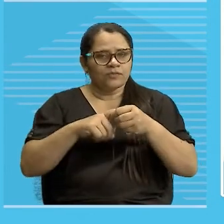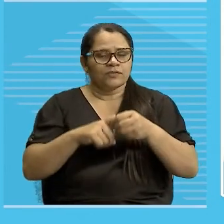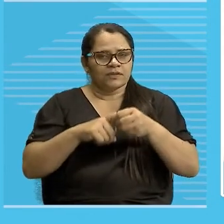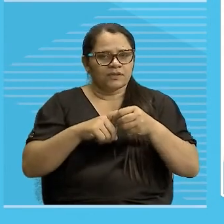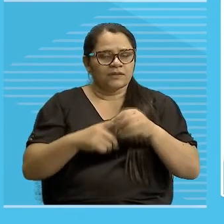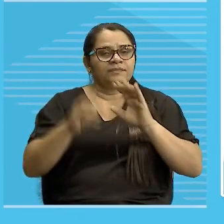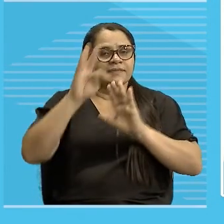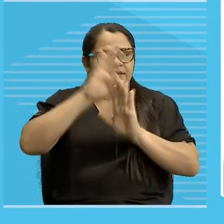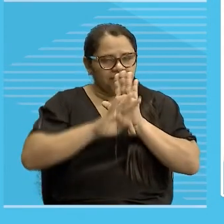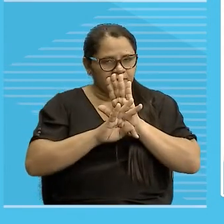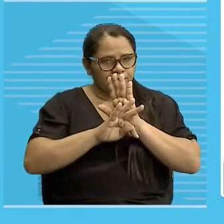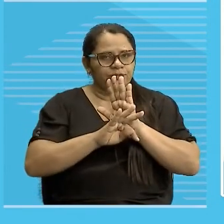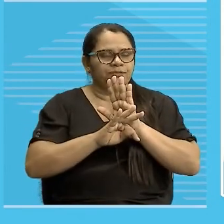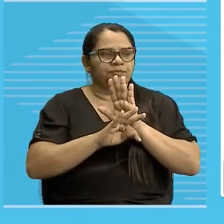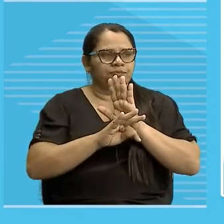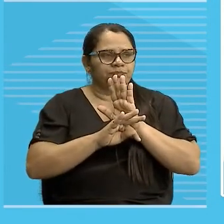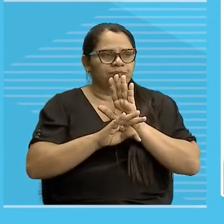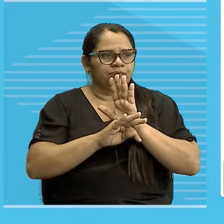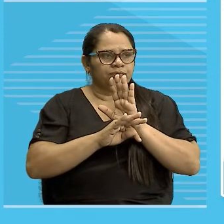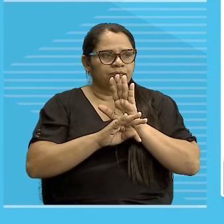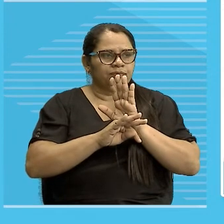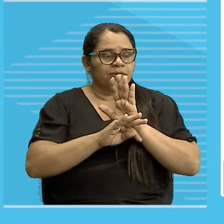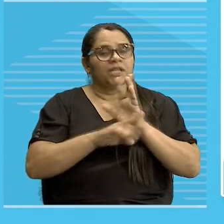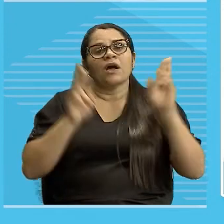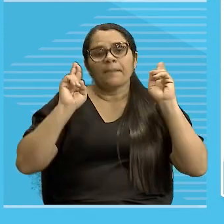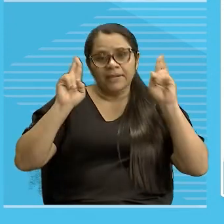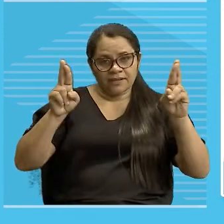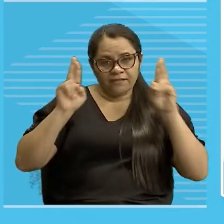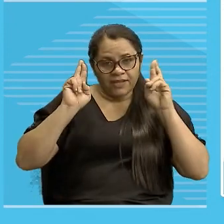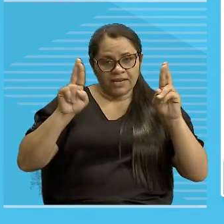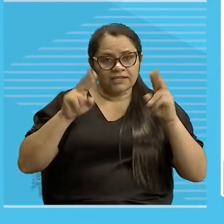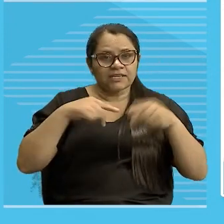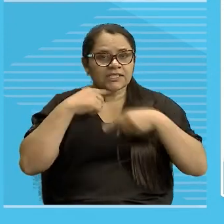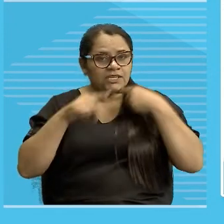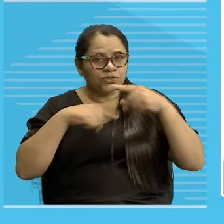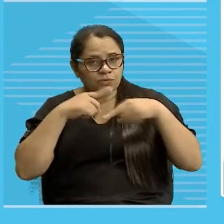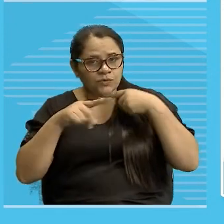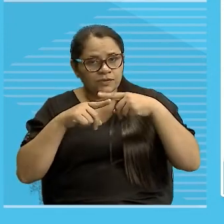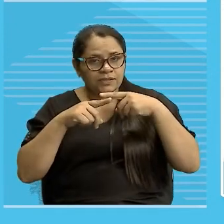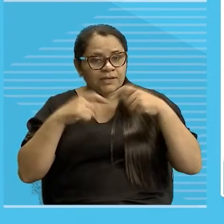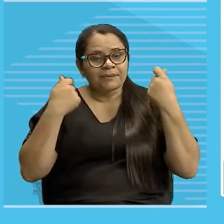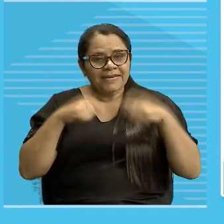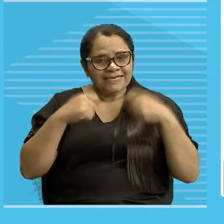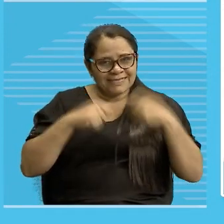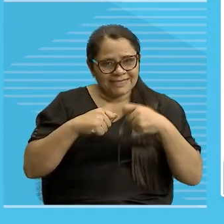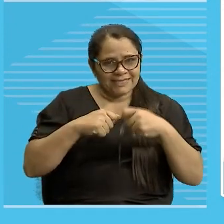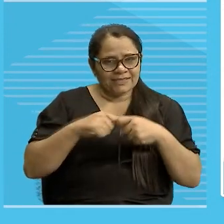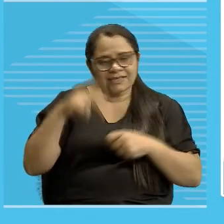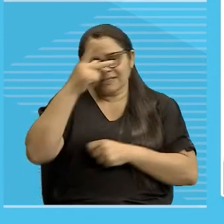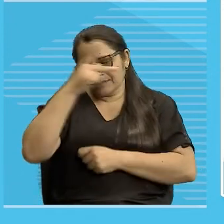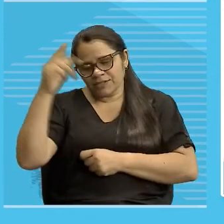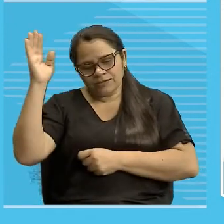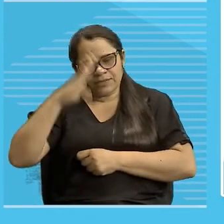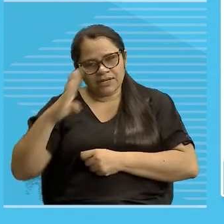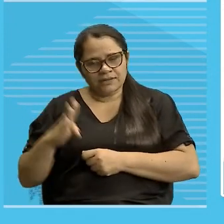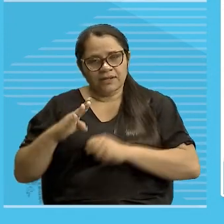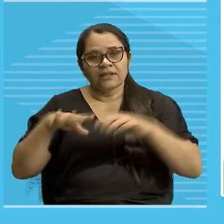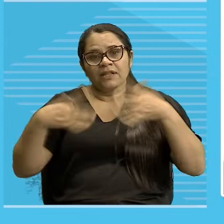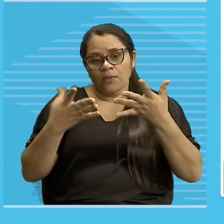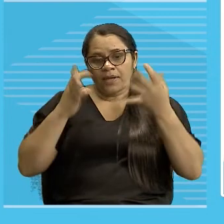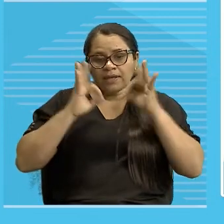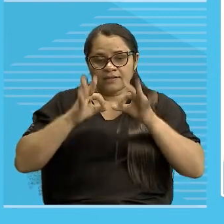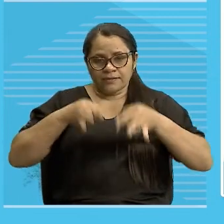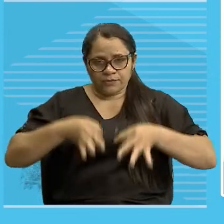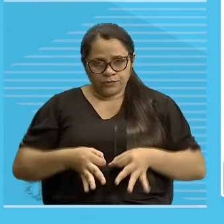dentro do texto, né, ó, a perseverança é sem dúvida essencial brasileiro, já que essa postura, ou seja,